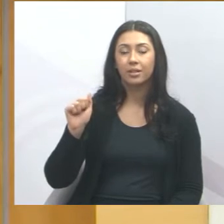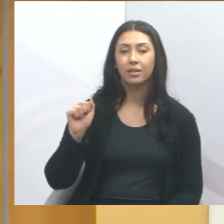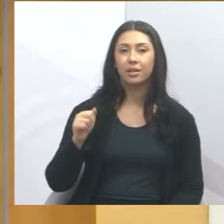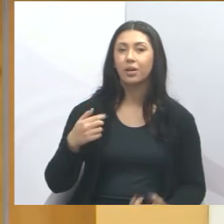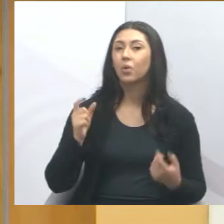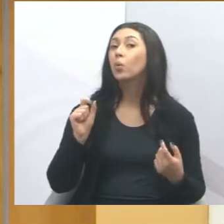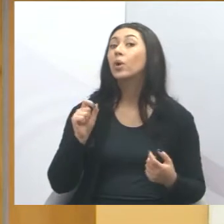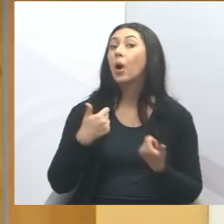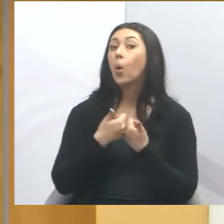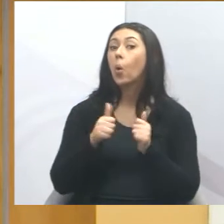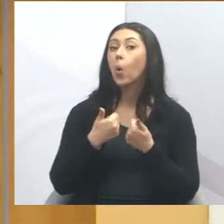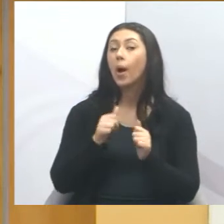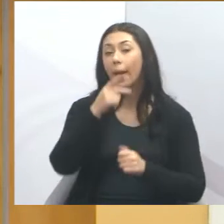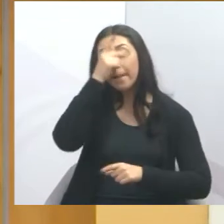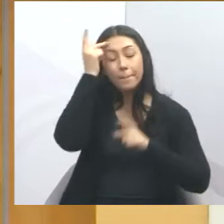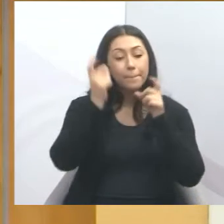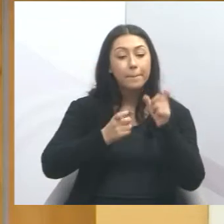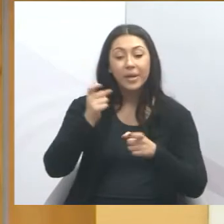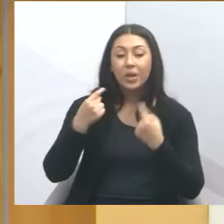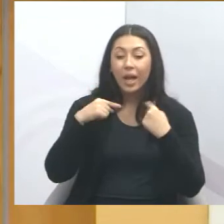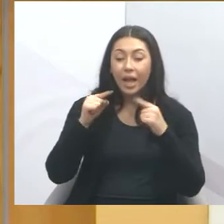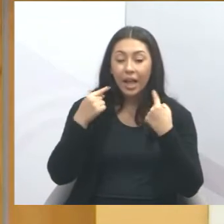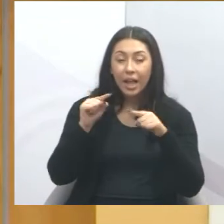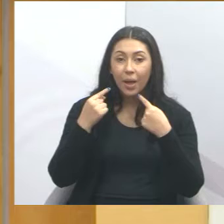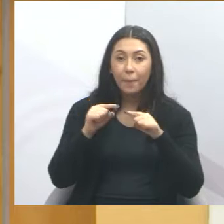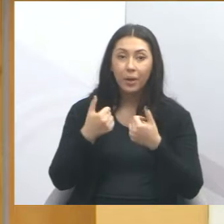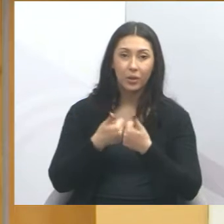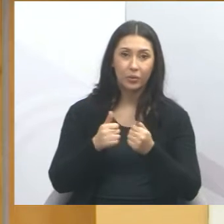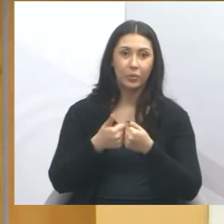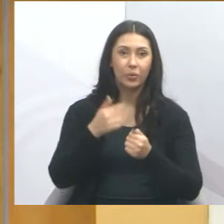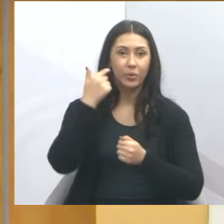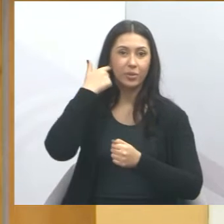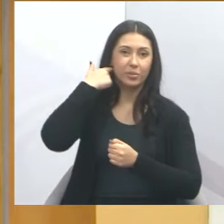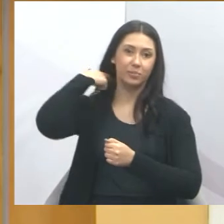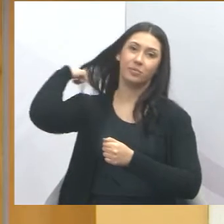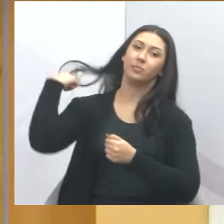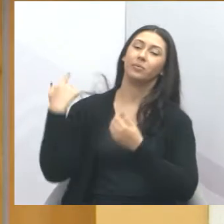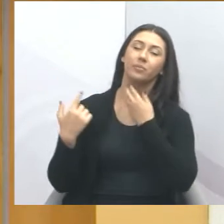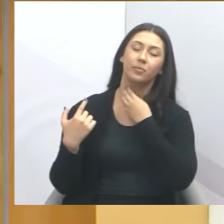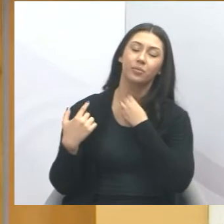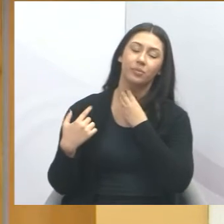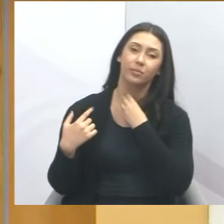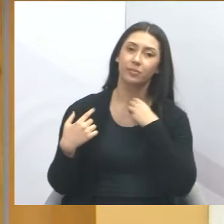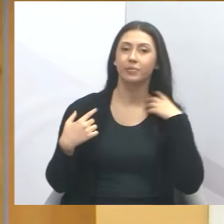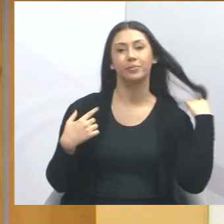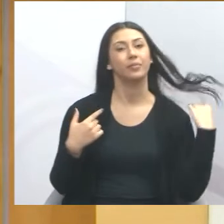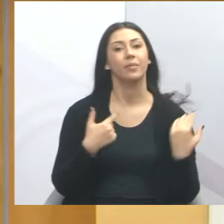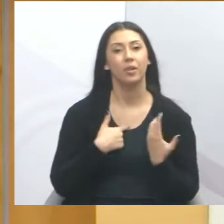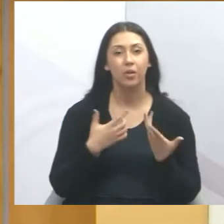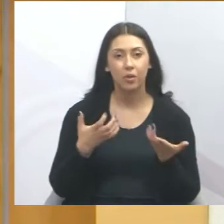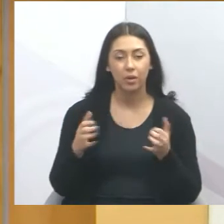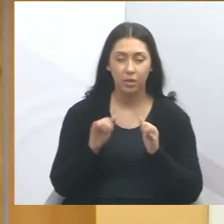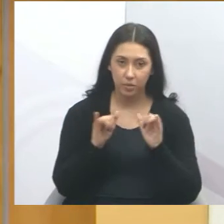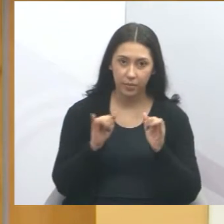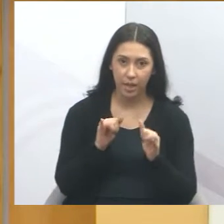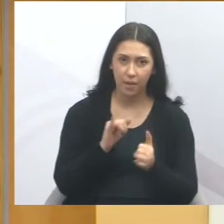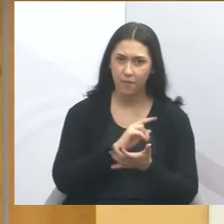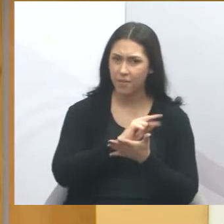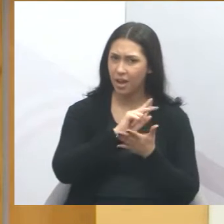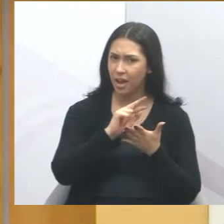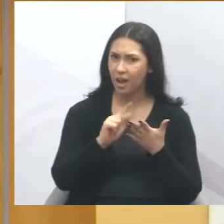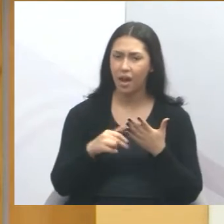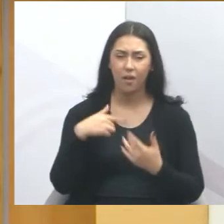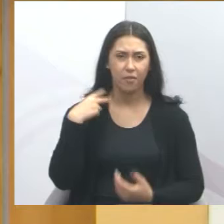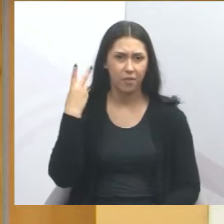reclamando da qualidade do transporte público. E aqui eu quero dizer que vários vereadores